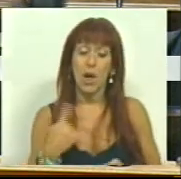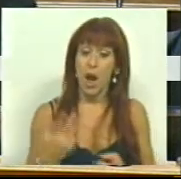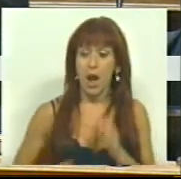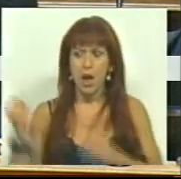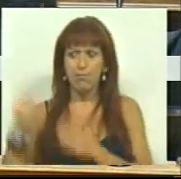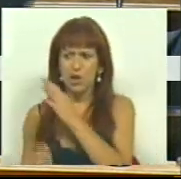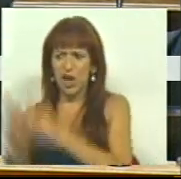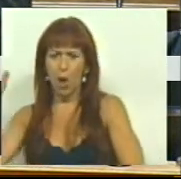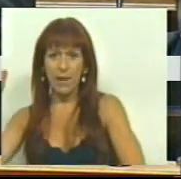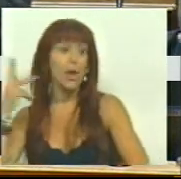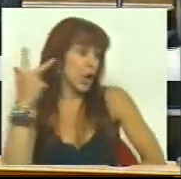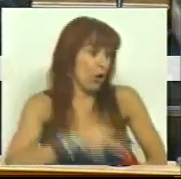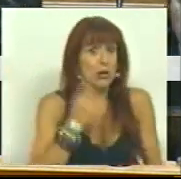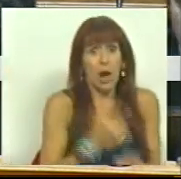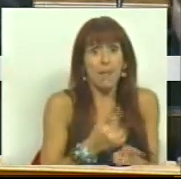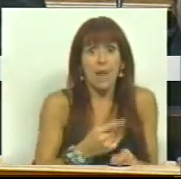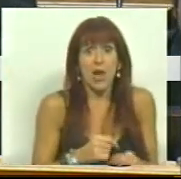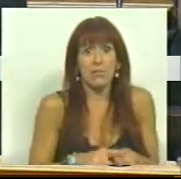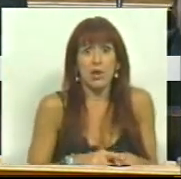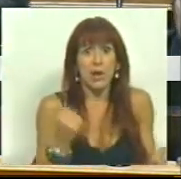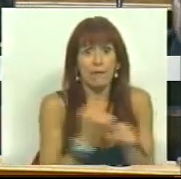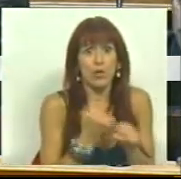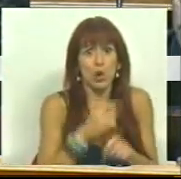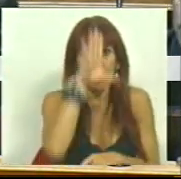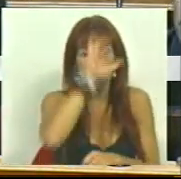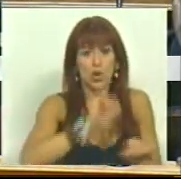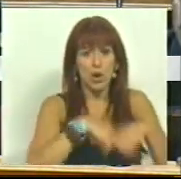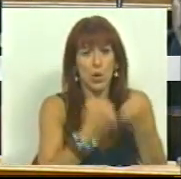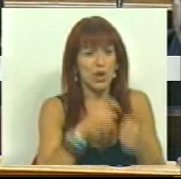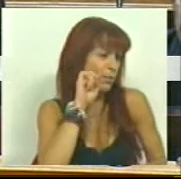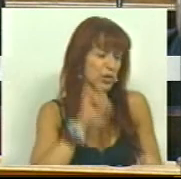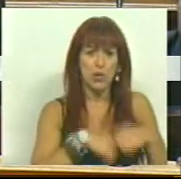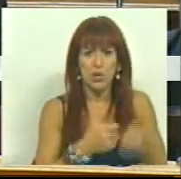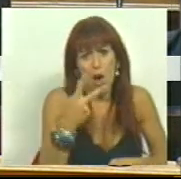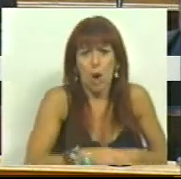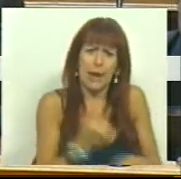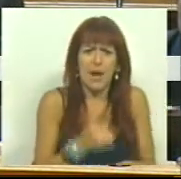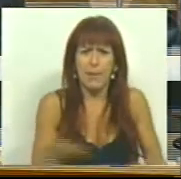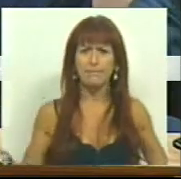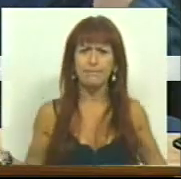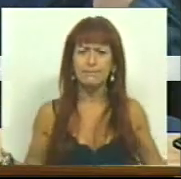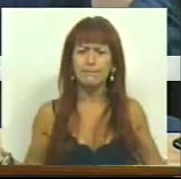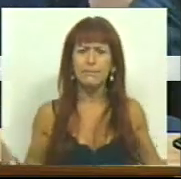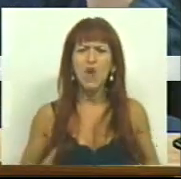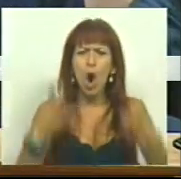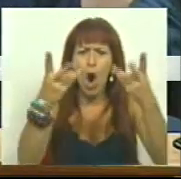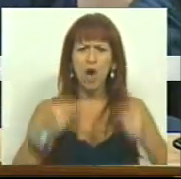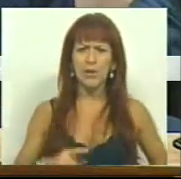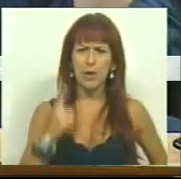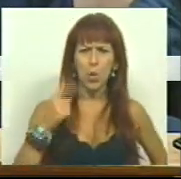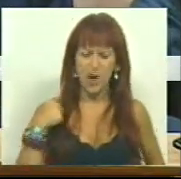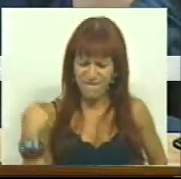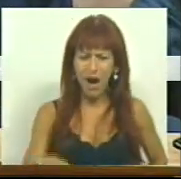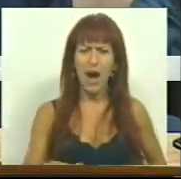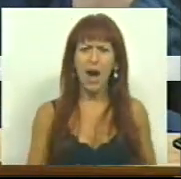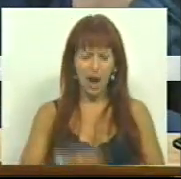aumenta os impostos e corta nas funções sociais do Estado, na proteção social. Um orçamento que